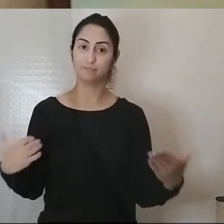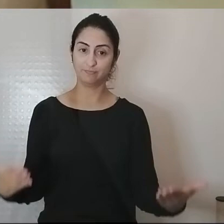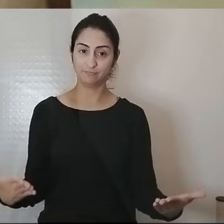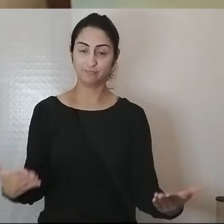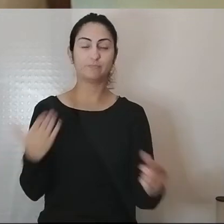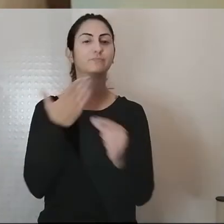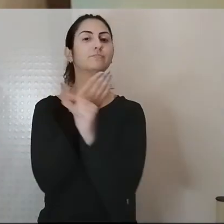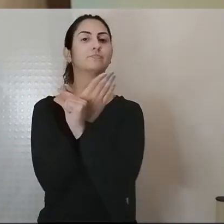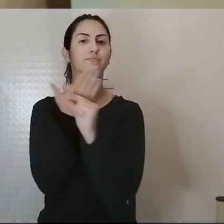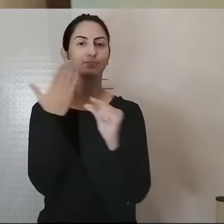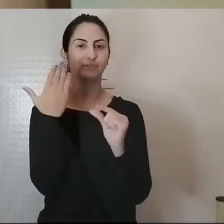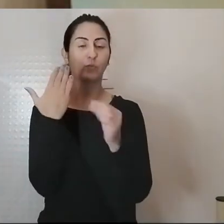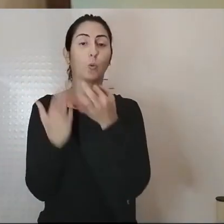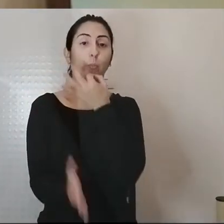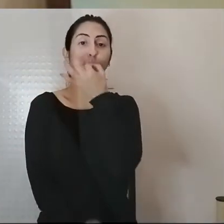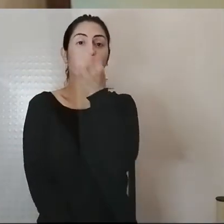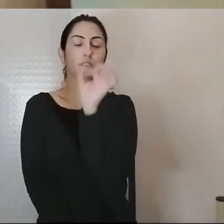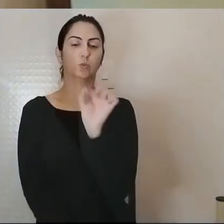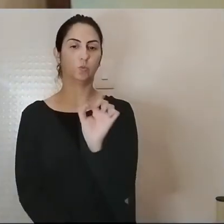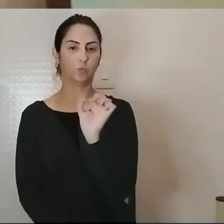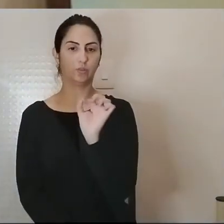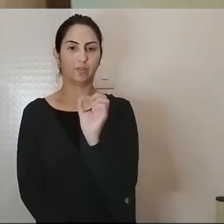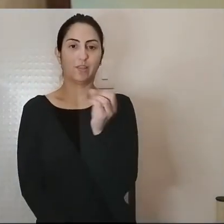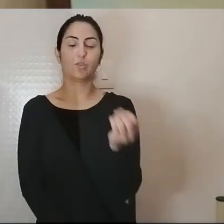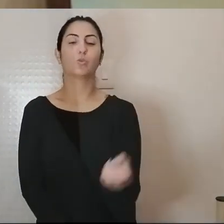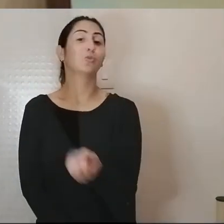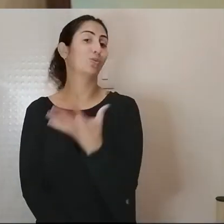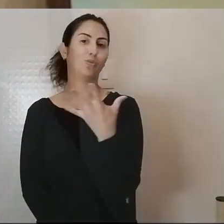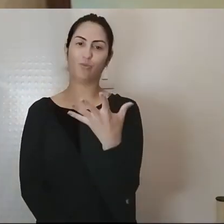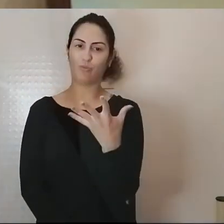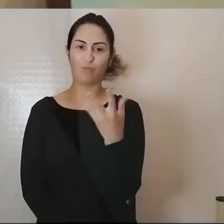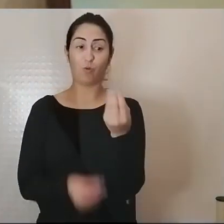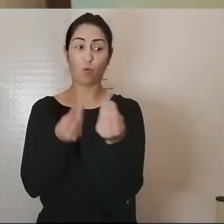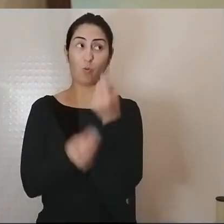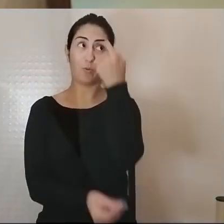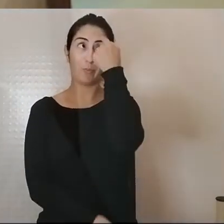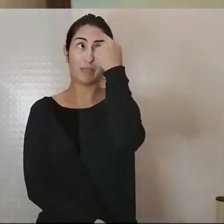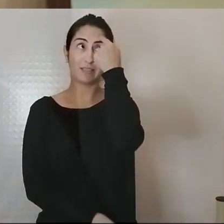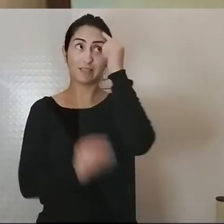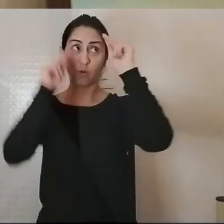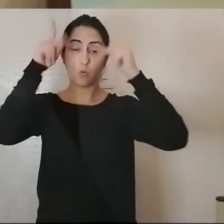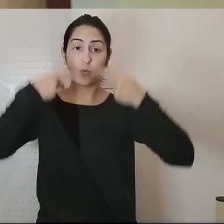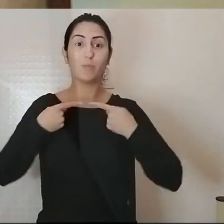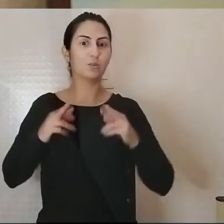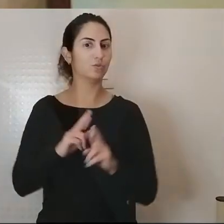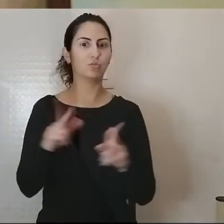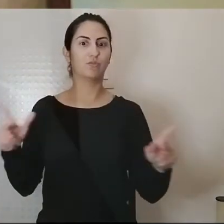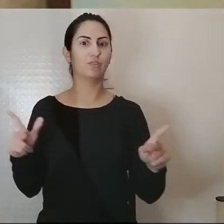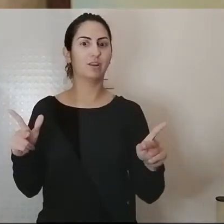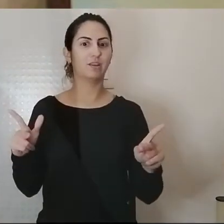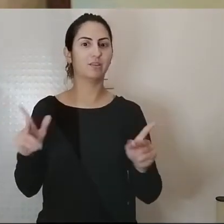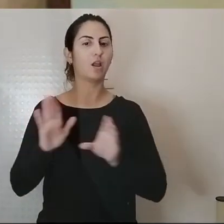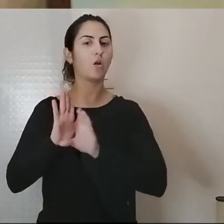autores sugerem novas abordagens para repensar o humano conceituando não em relação